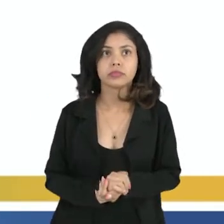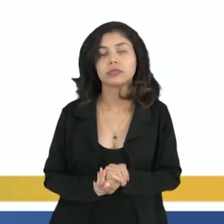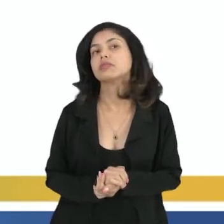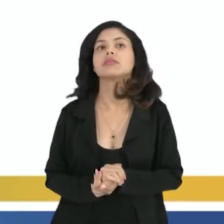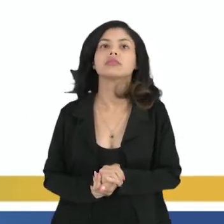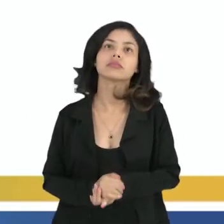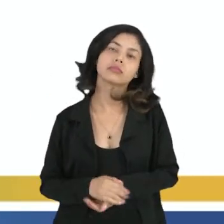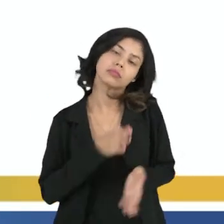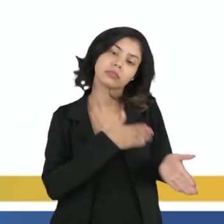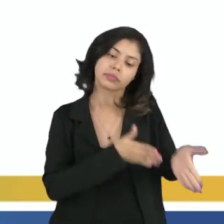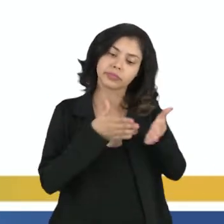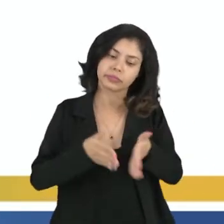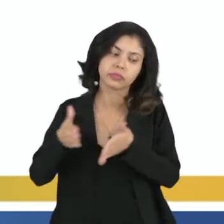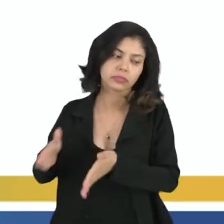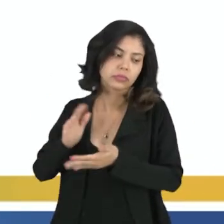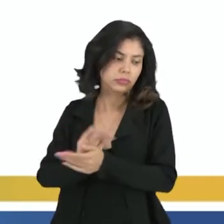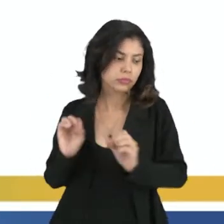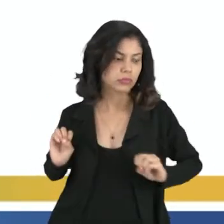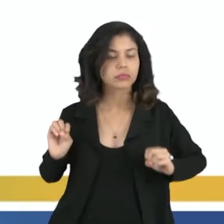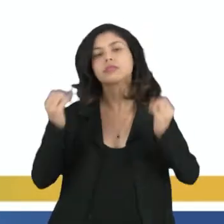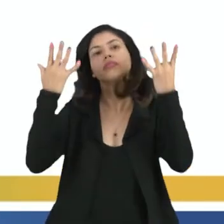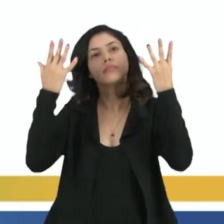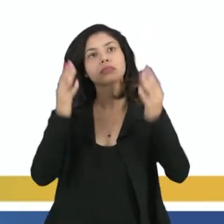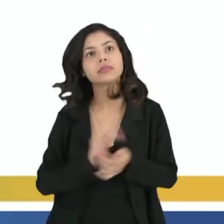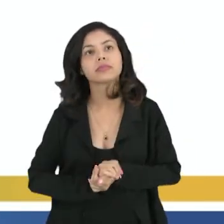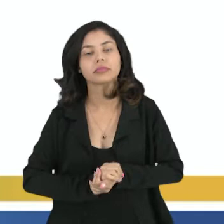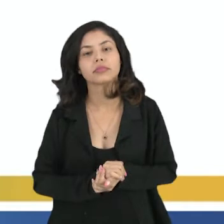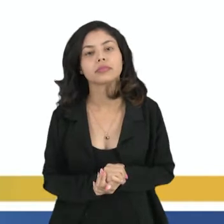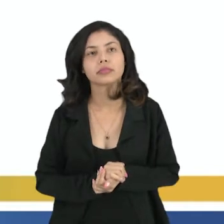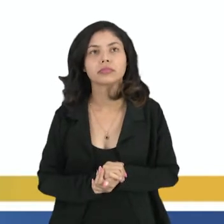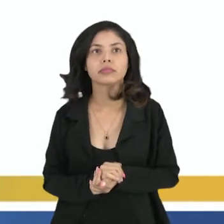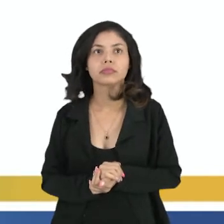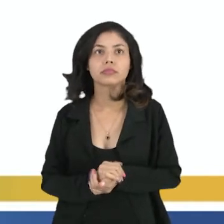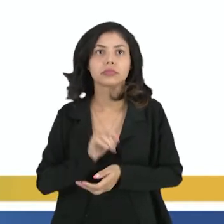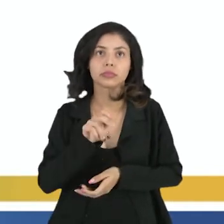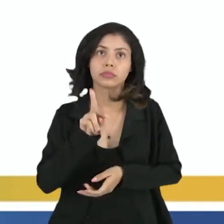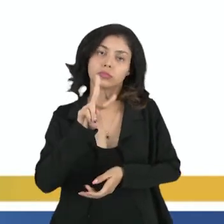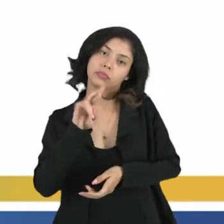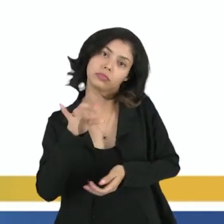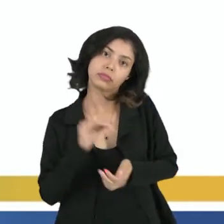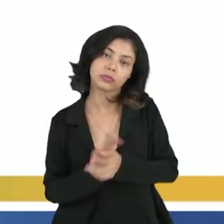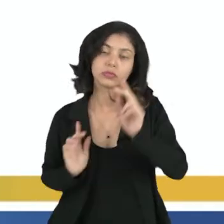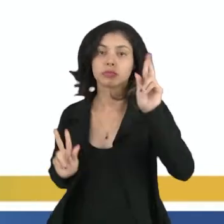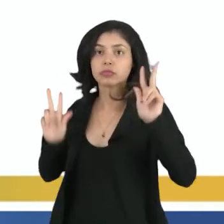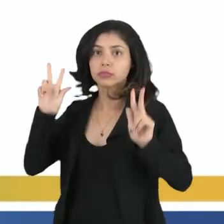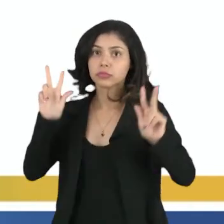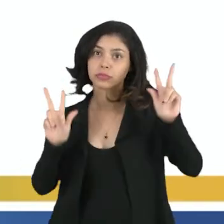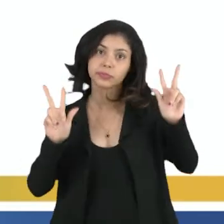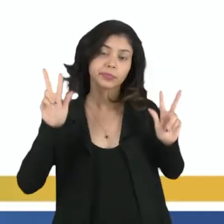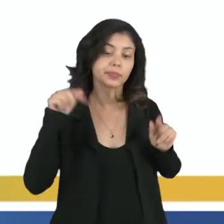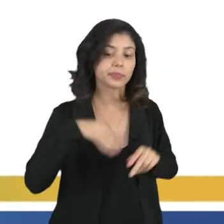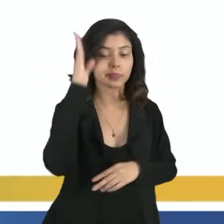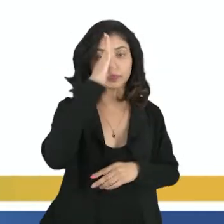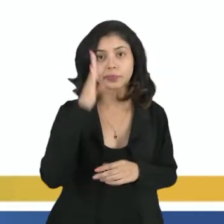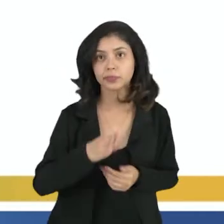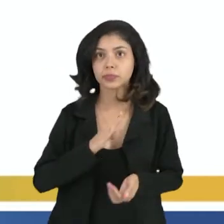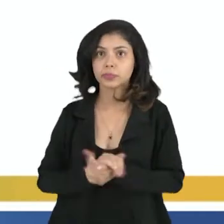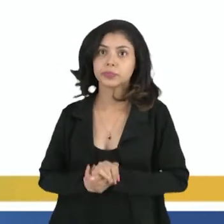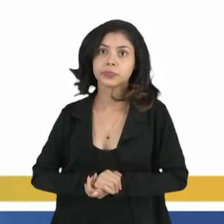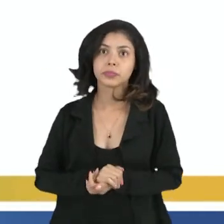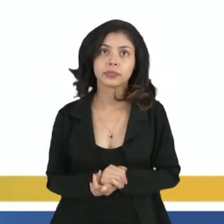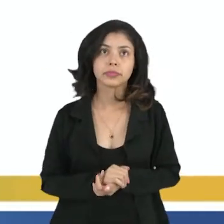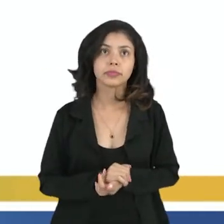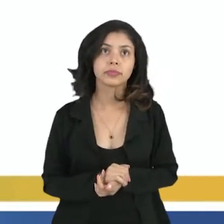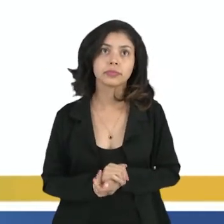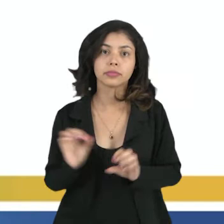ritos de passagem, as festas, as vestimentas, né? O carnaval aqui no Brasil. O carnaval é uma